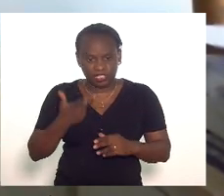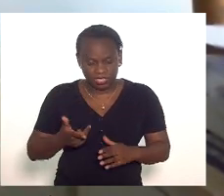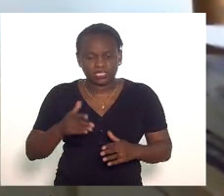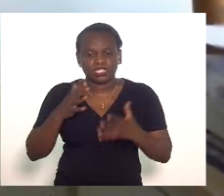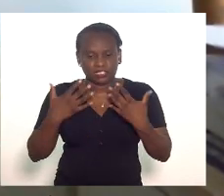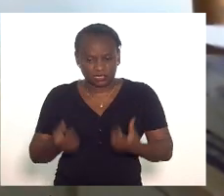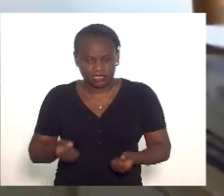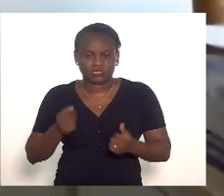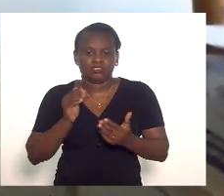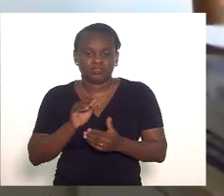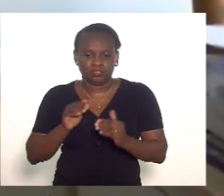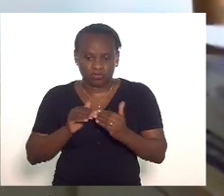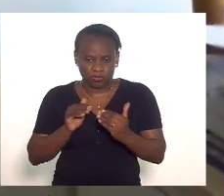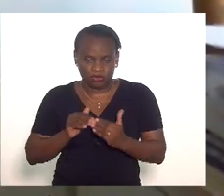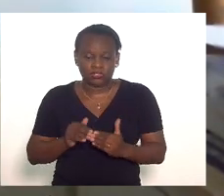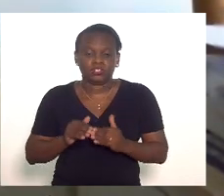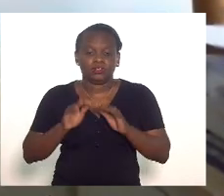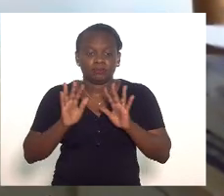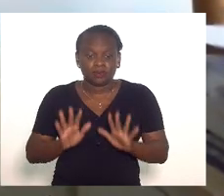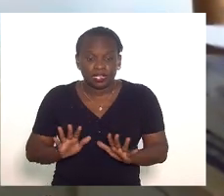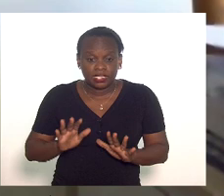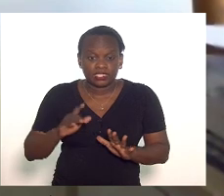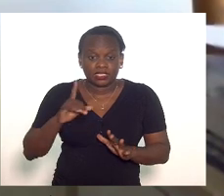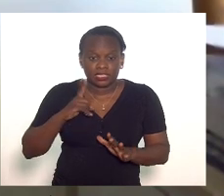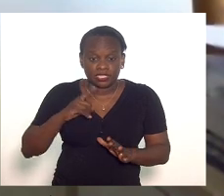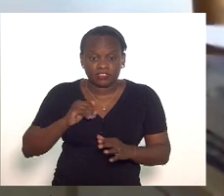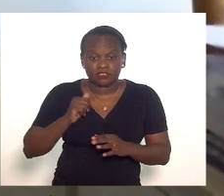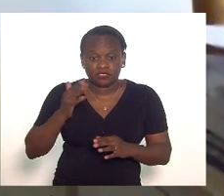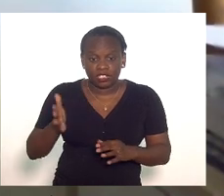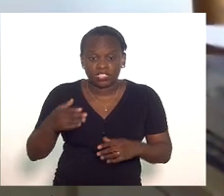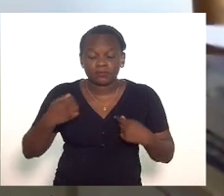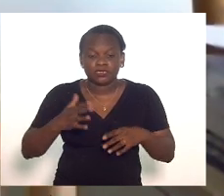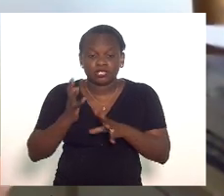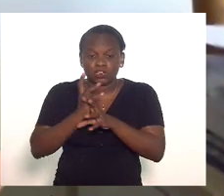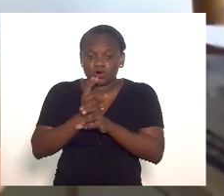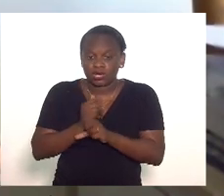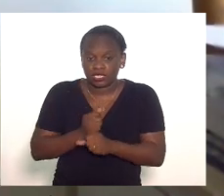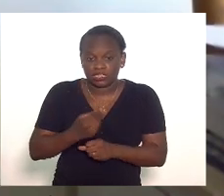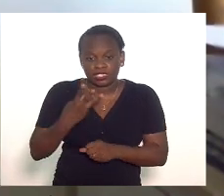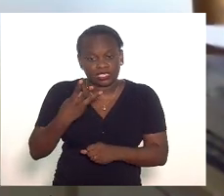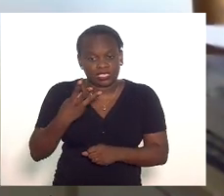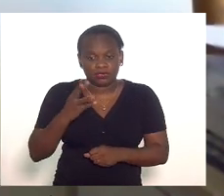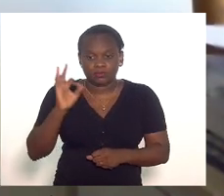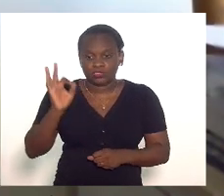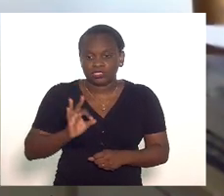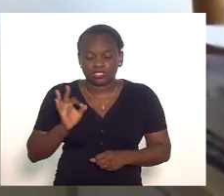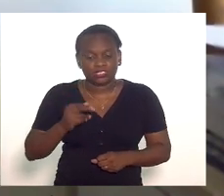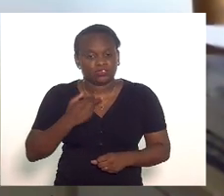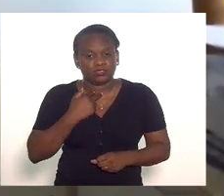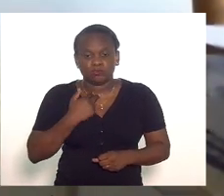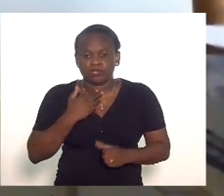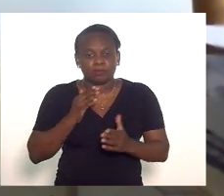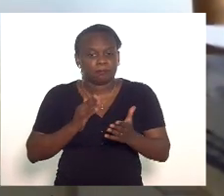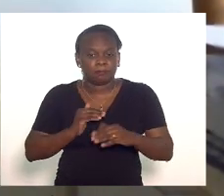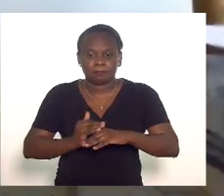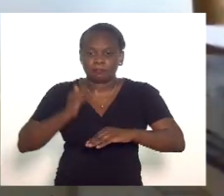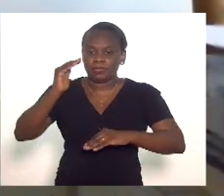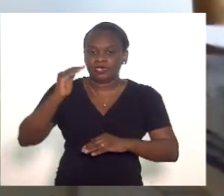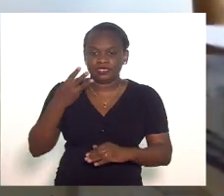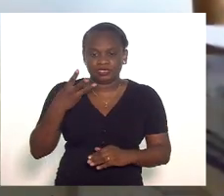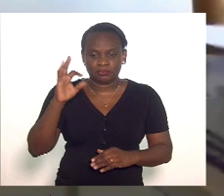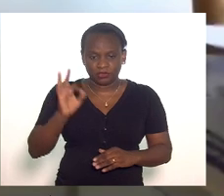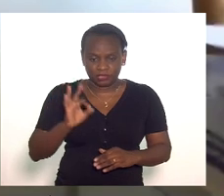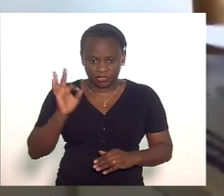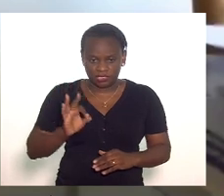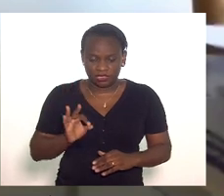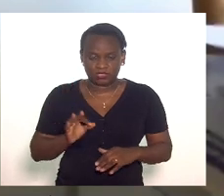favorável porque se tiver a conta tem que fechar em três não pode passar de três